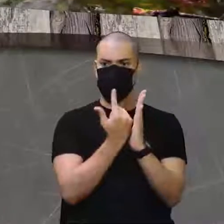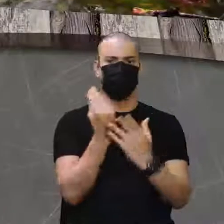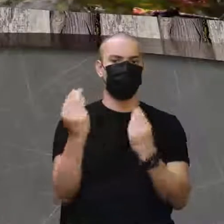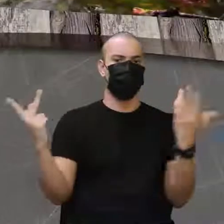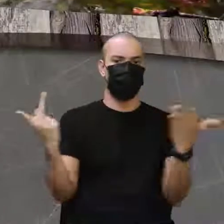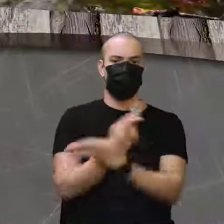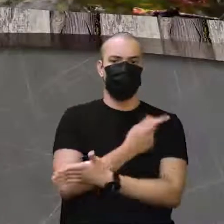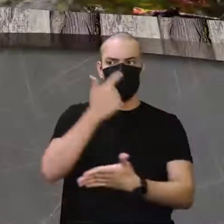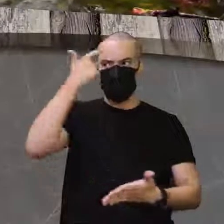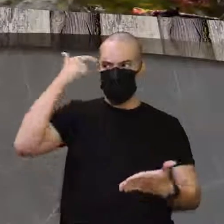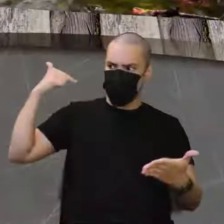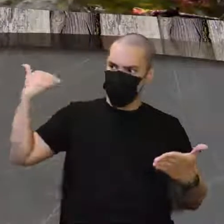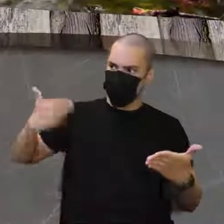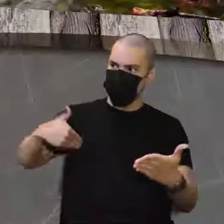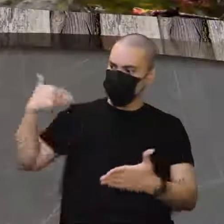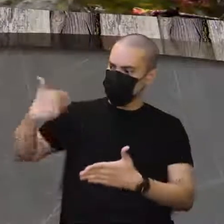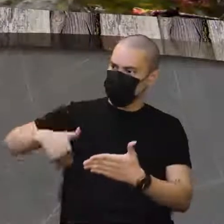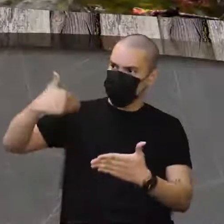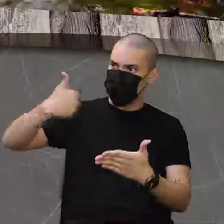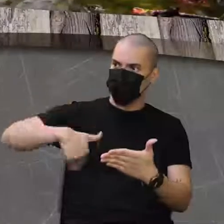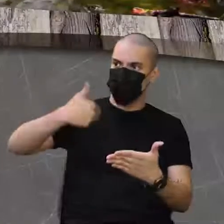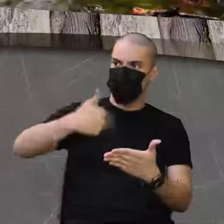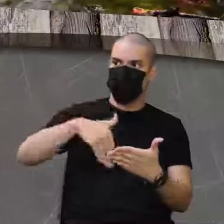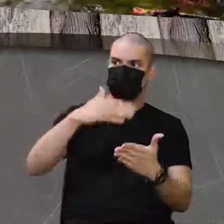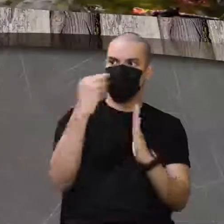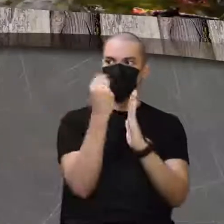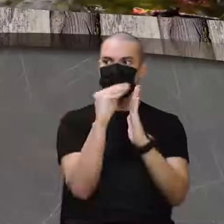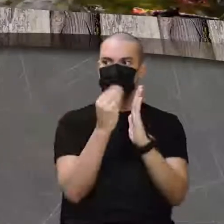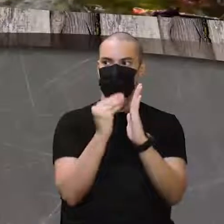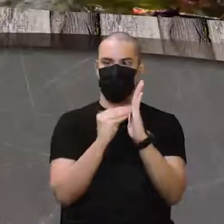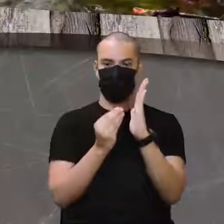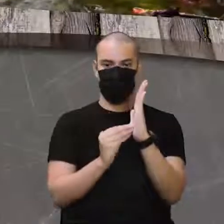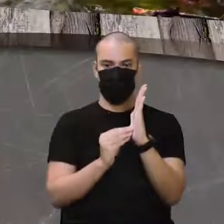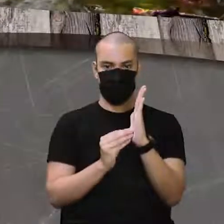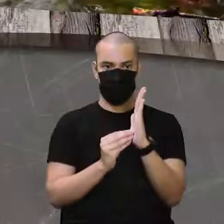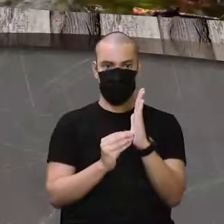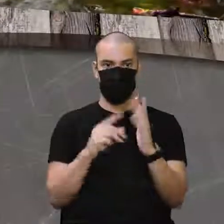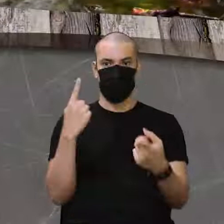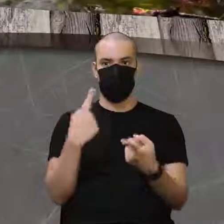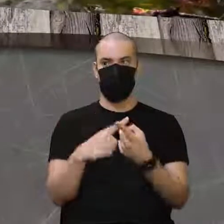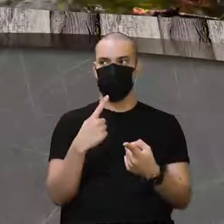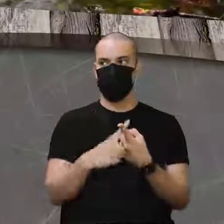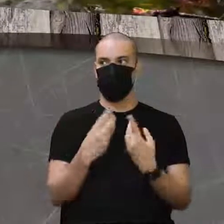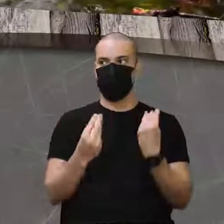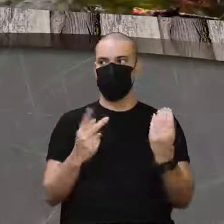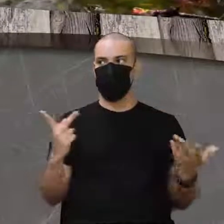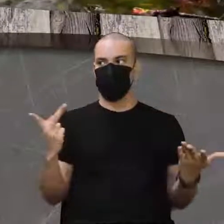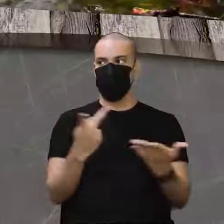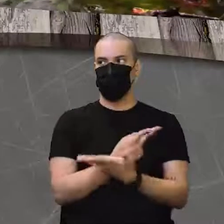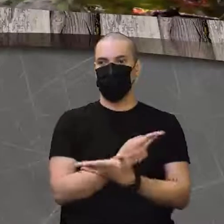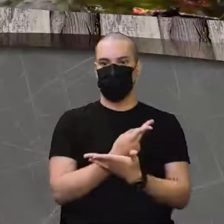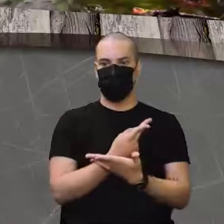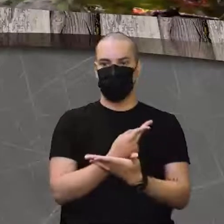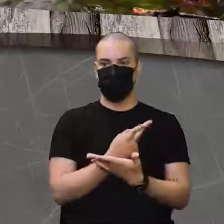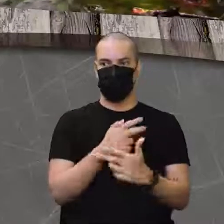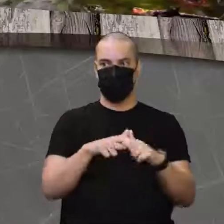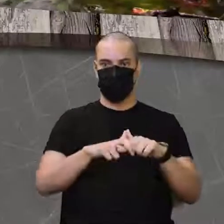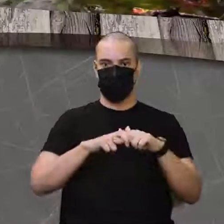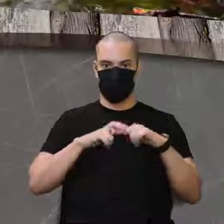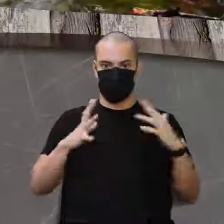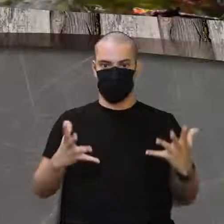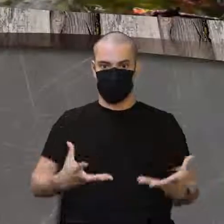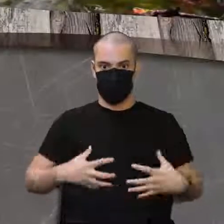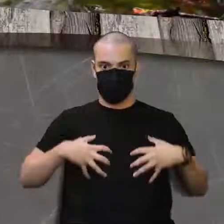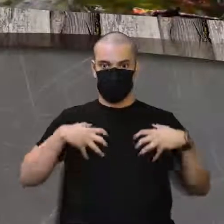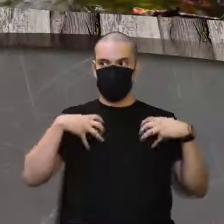que ele fez... Cara, quando eu ouço essa história de Darwin, eu fico muito animada, sabe por quê? Porque o